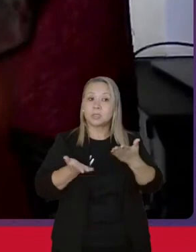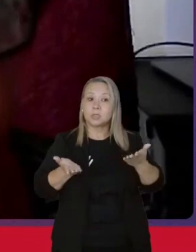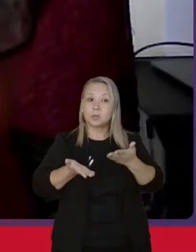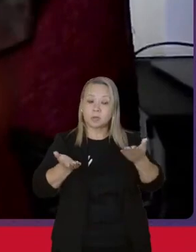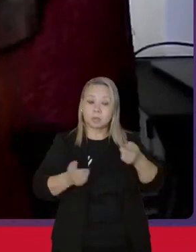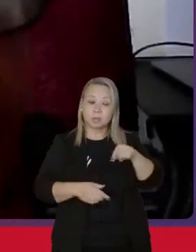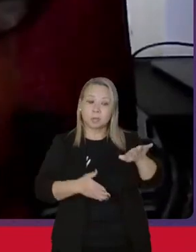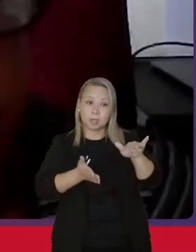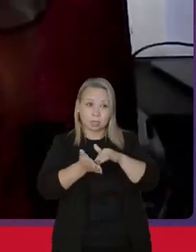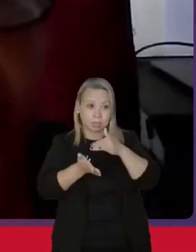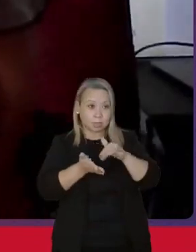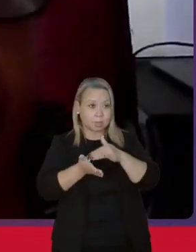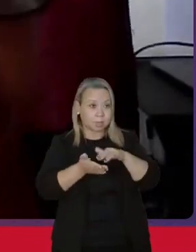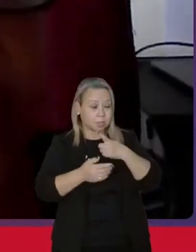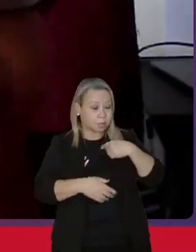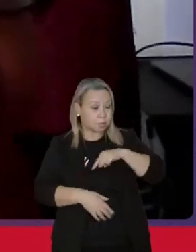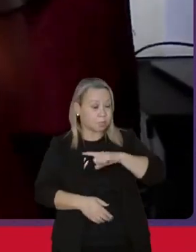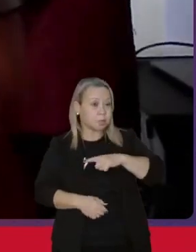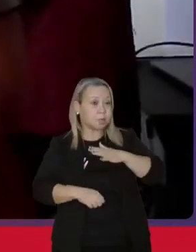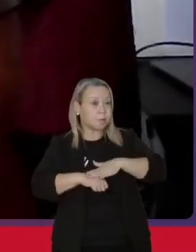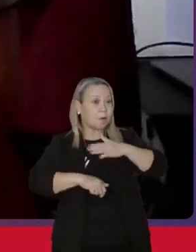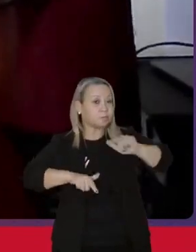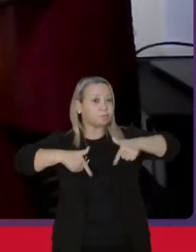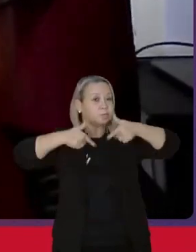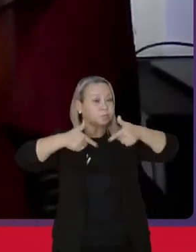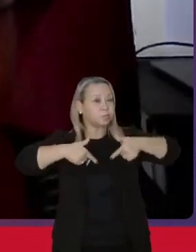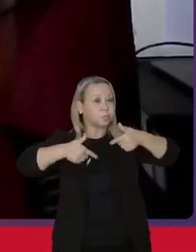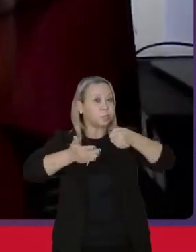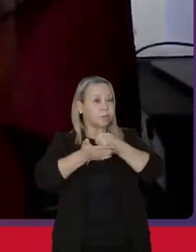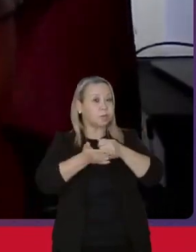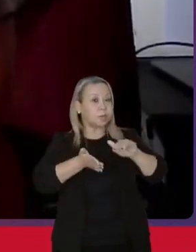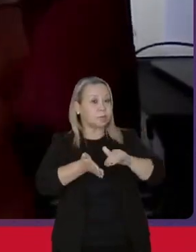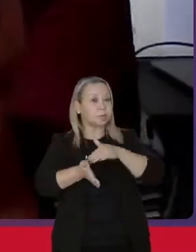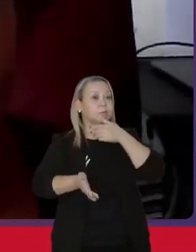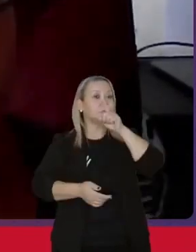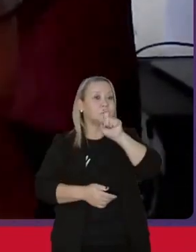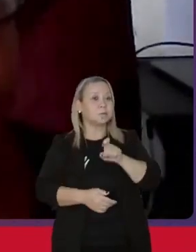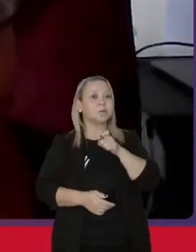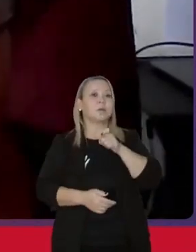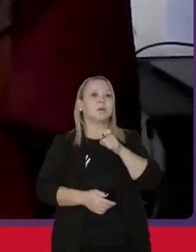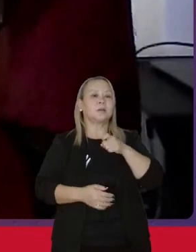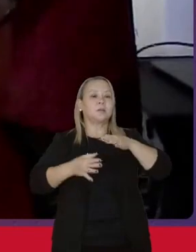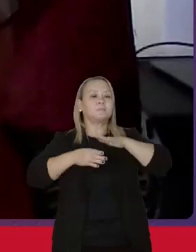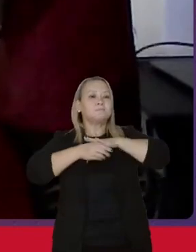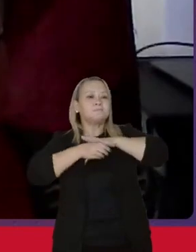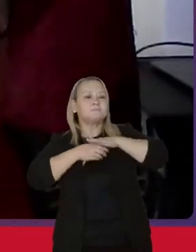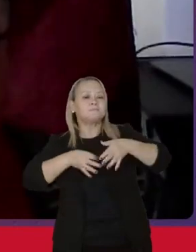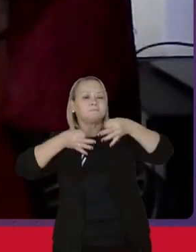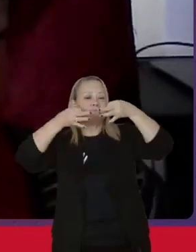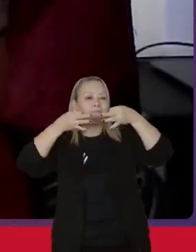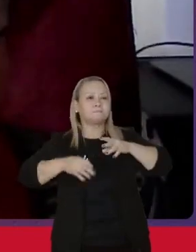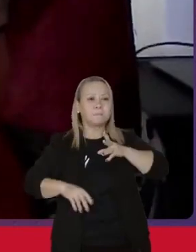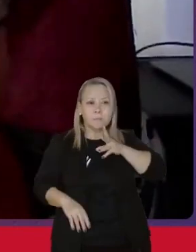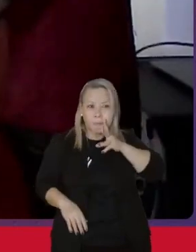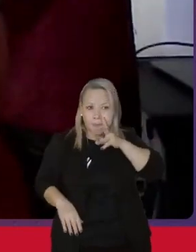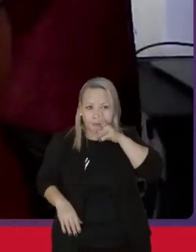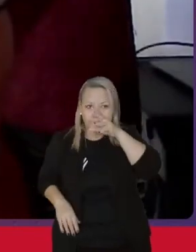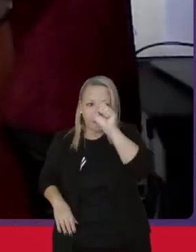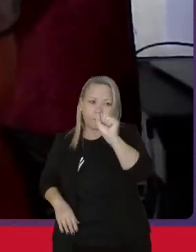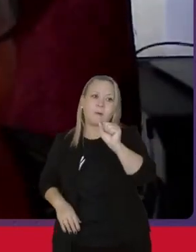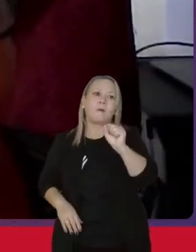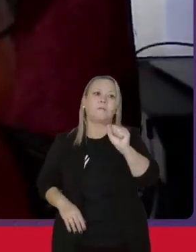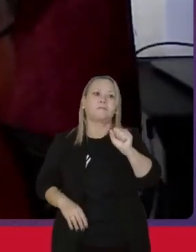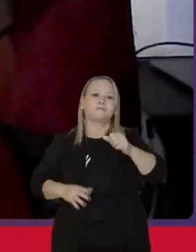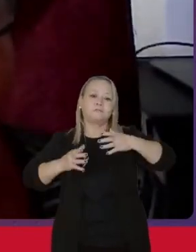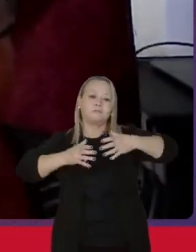secretaria, nós temos mais é que lutar para que essa secretaria seja plena, seja forte, seja